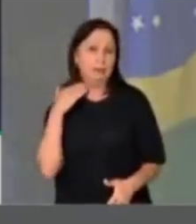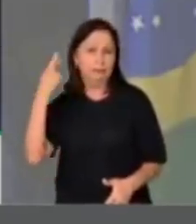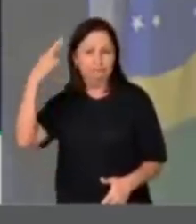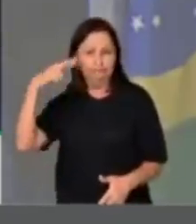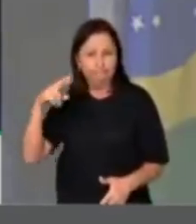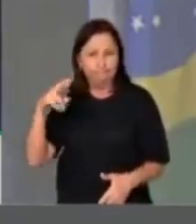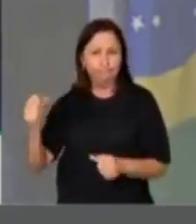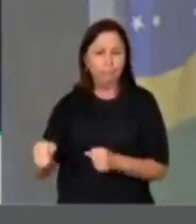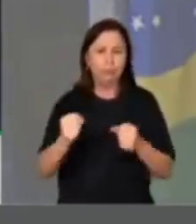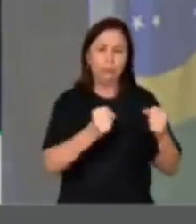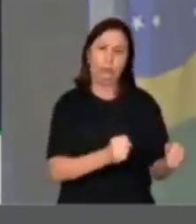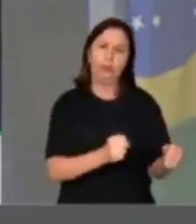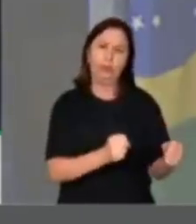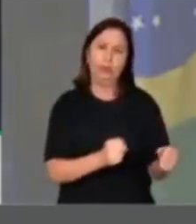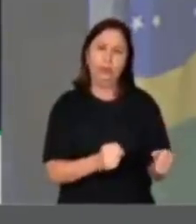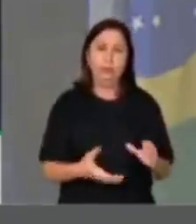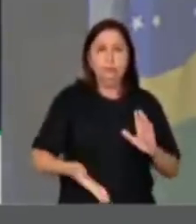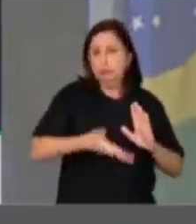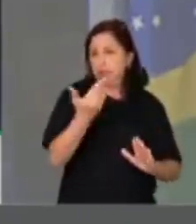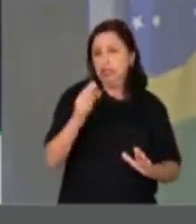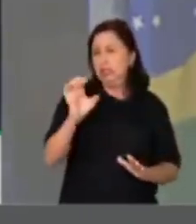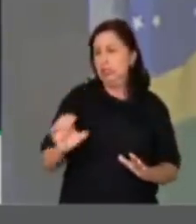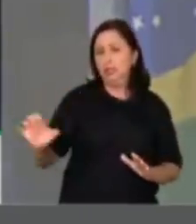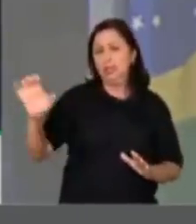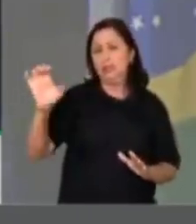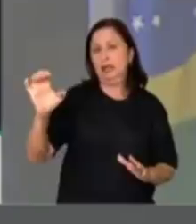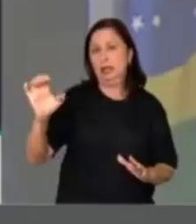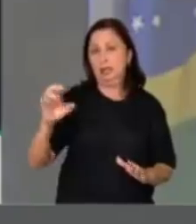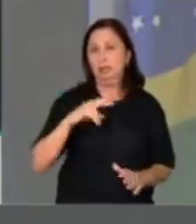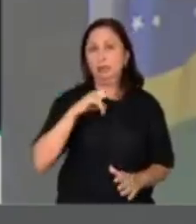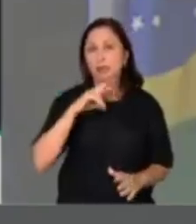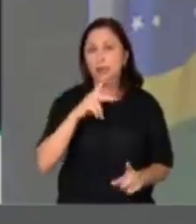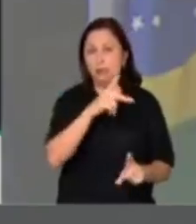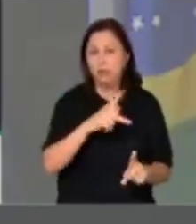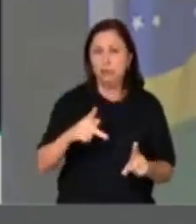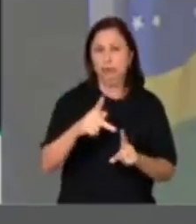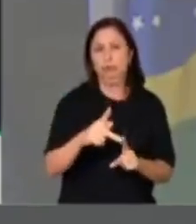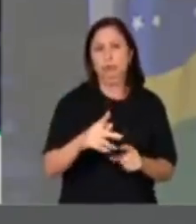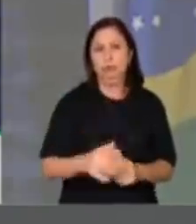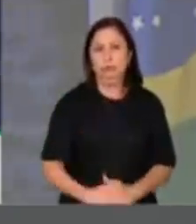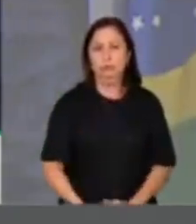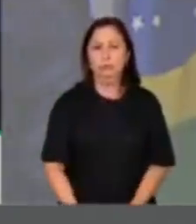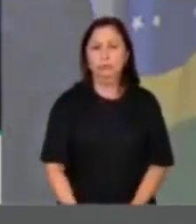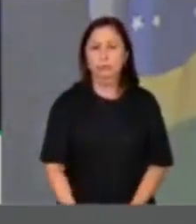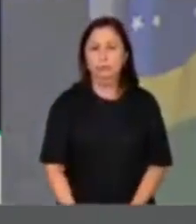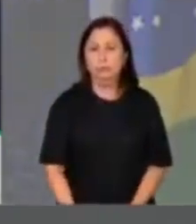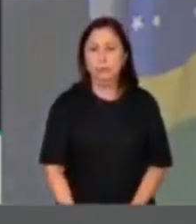os estados governados por vocês dessa previdência, já que ela é tão ruim assim. Vão assinar ou vão expor a hipocrisia?